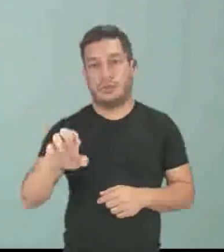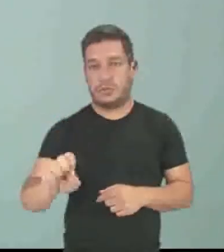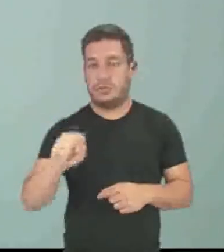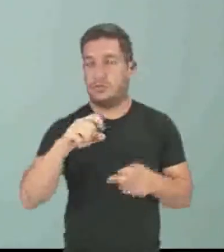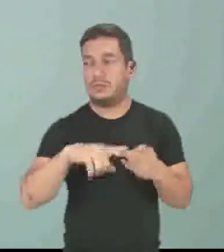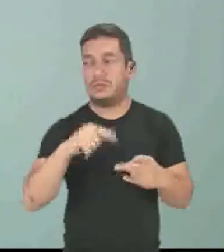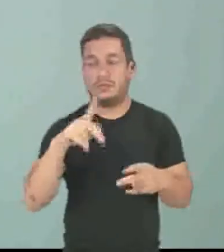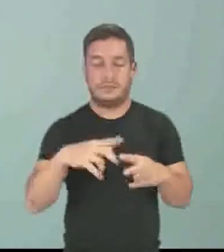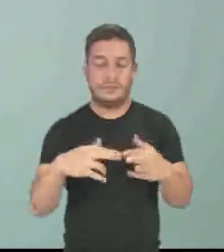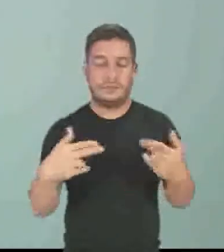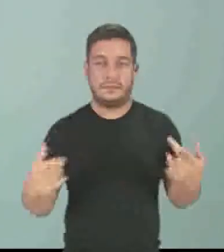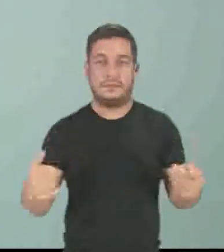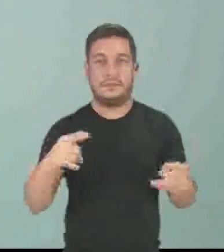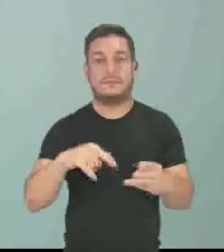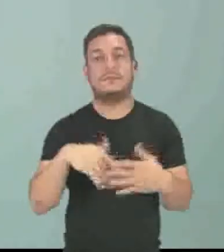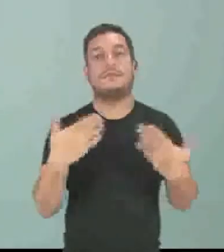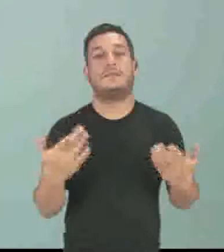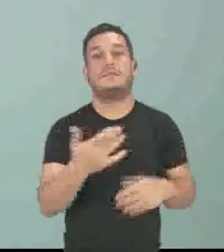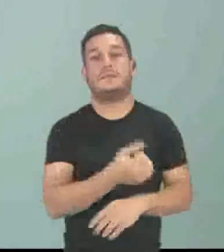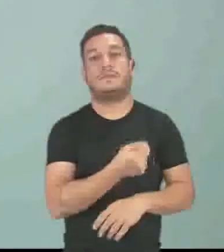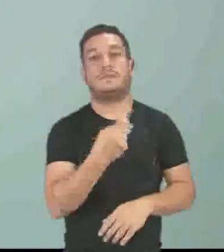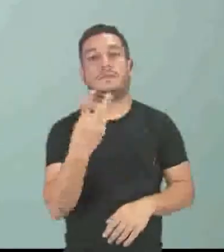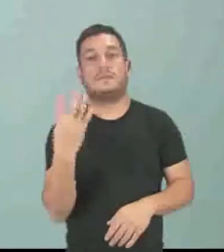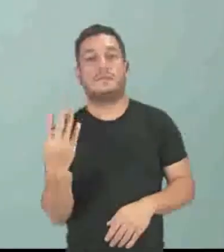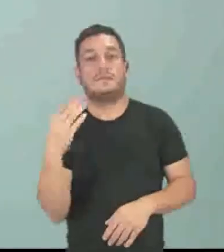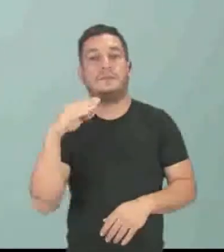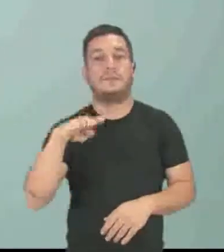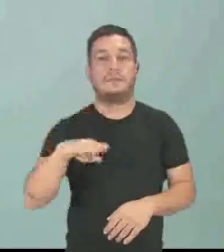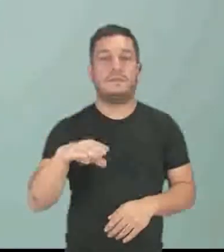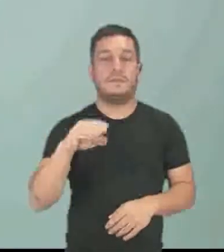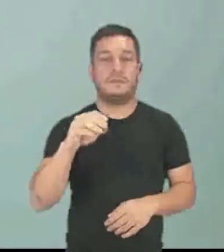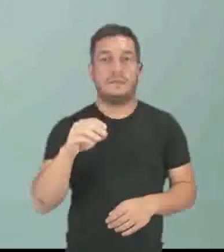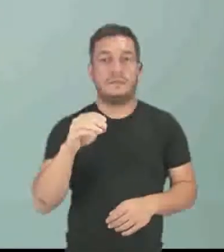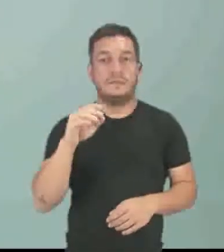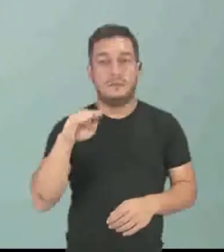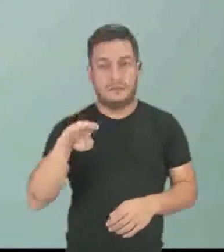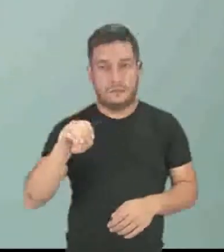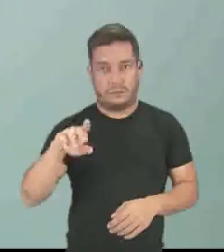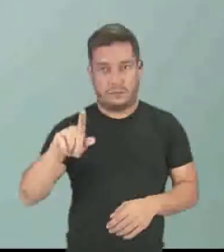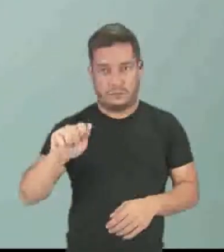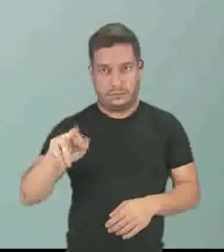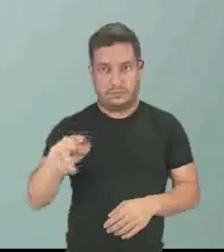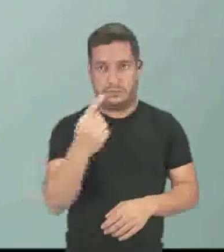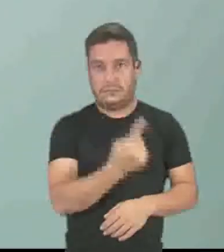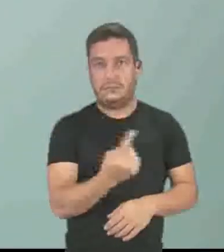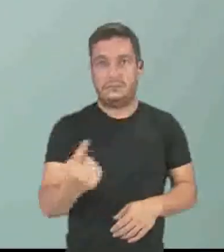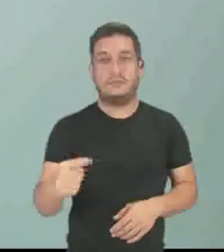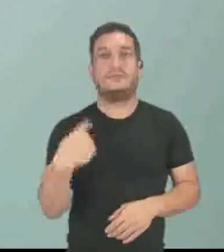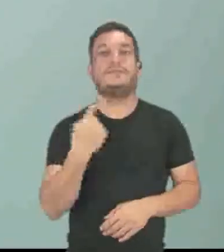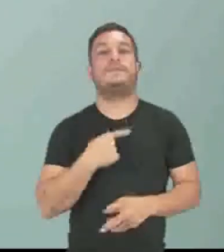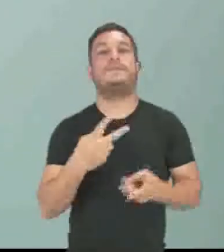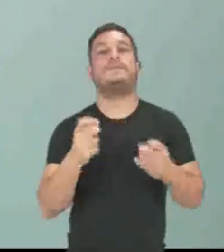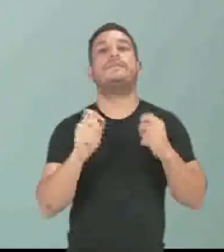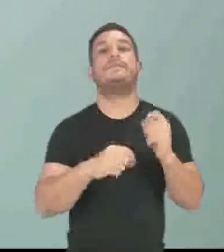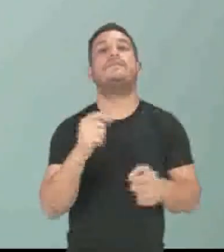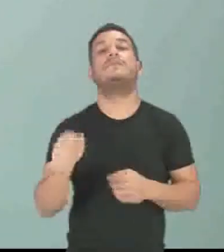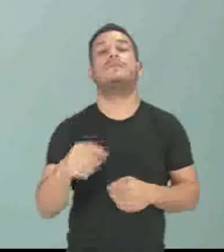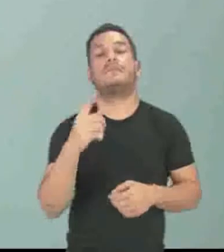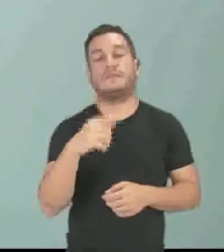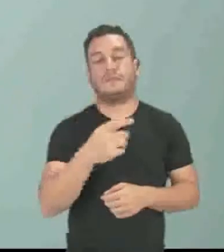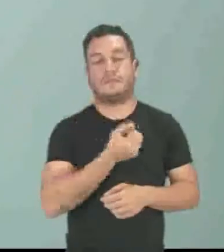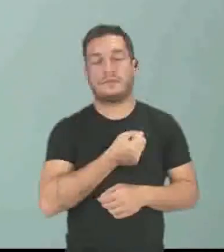quem são os produtos e qual a quantidade molar de cada um deles. E a gente sabe que a gente identifica o número de mols pelo